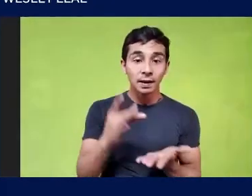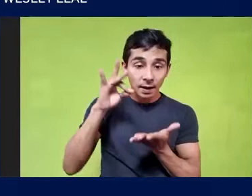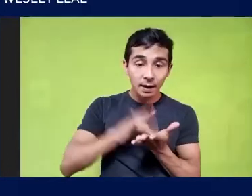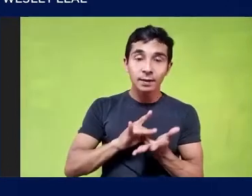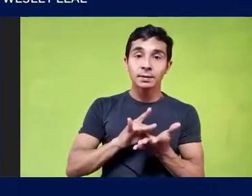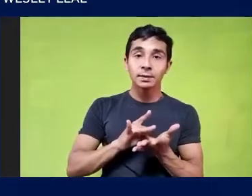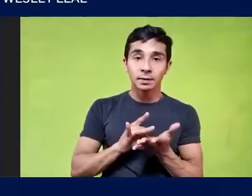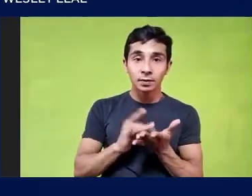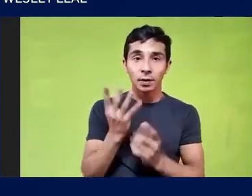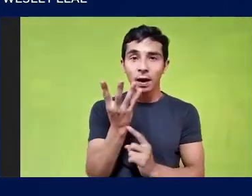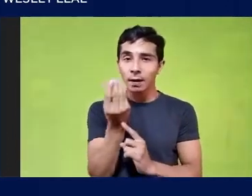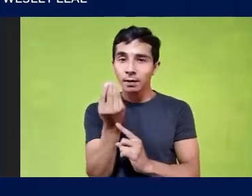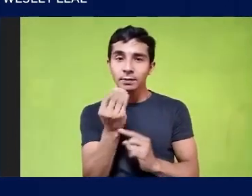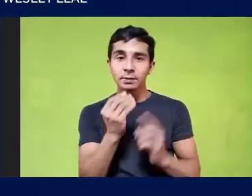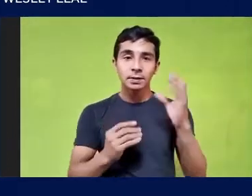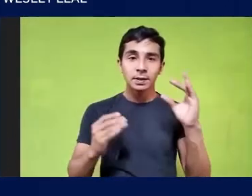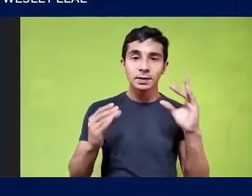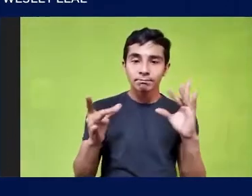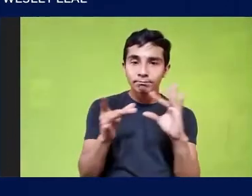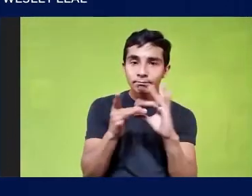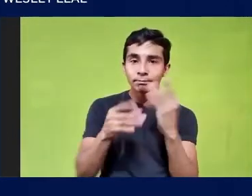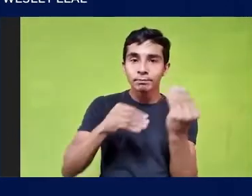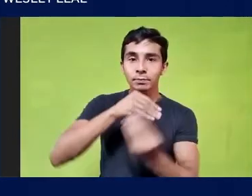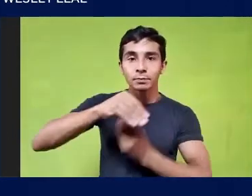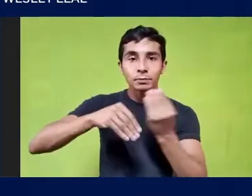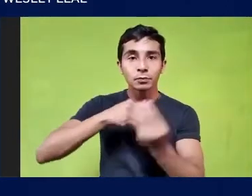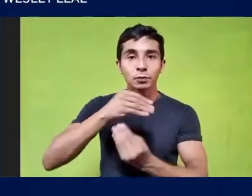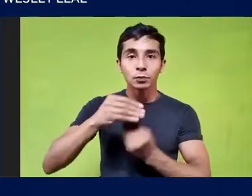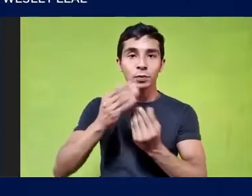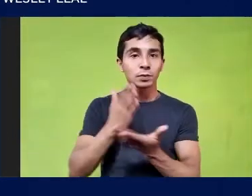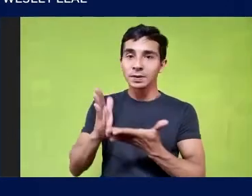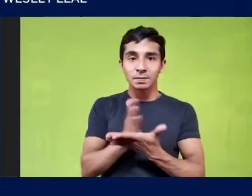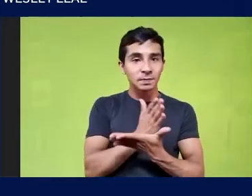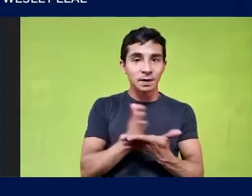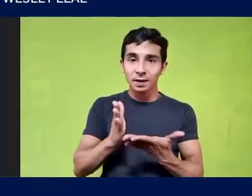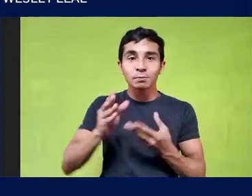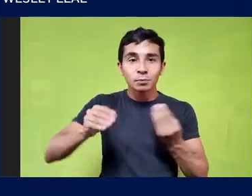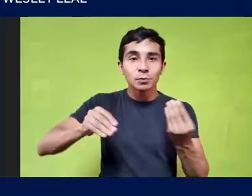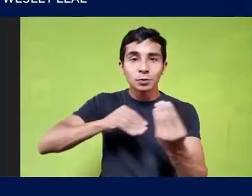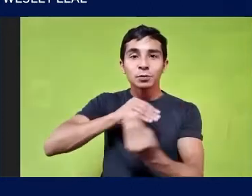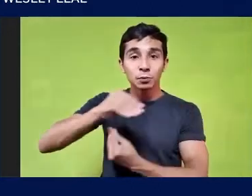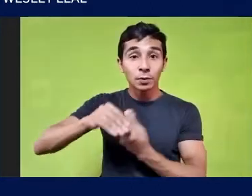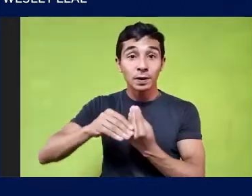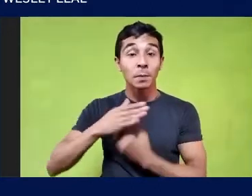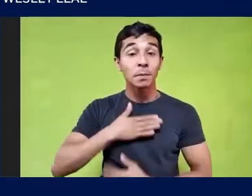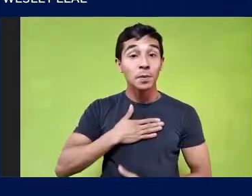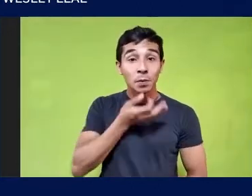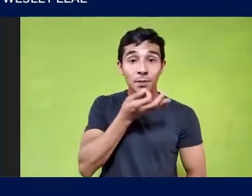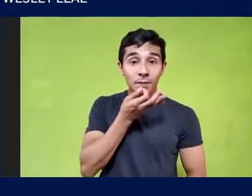Essa separação entre os campos disciplinares Tudo isso Do meu ponto de vista É como a gente